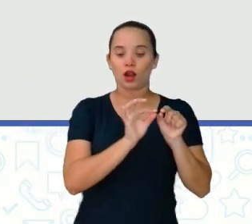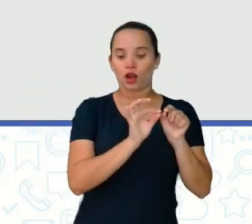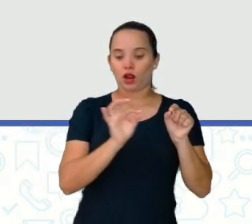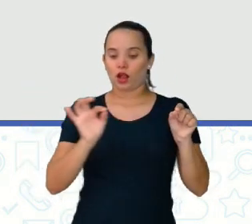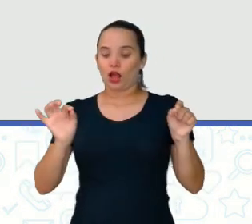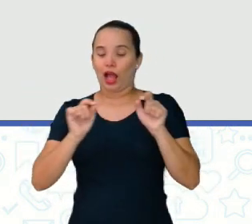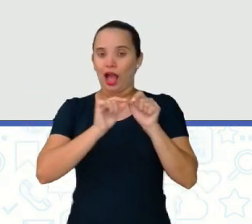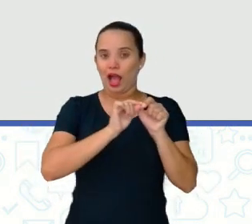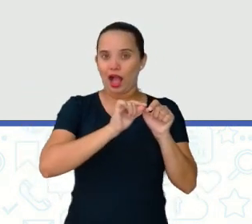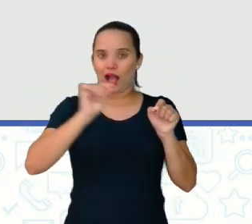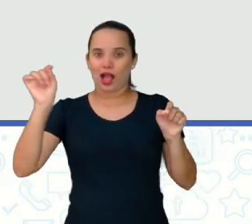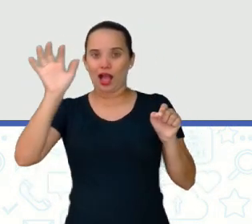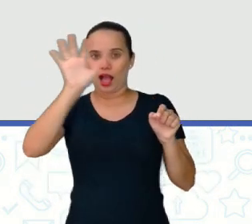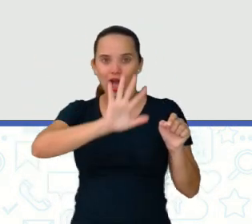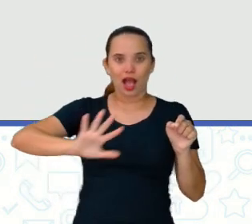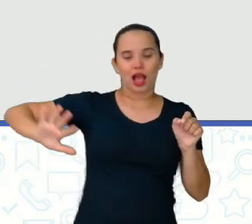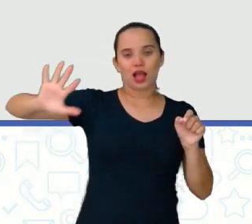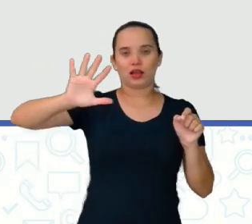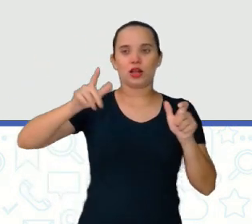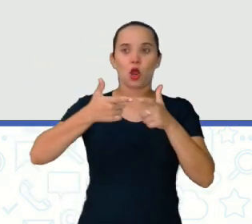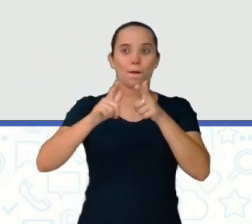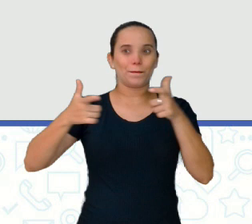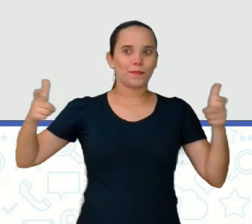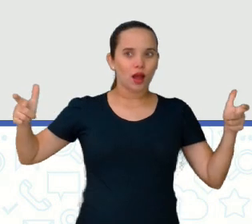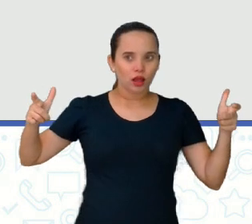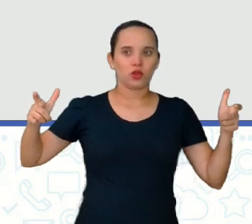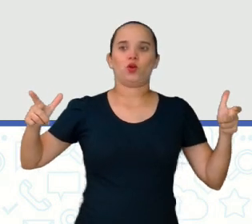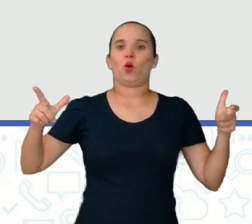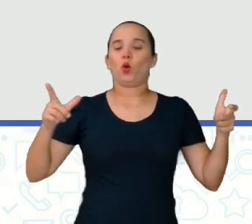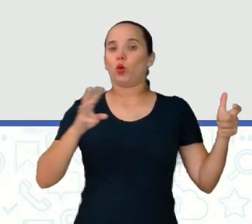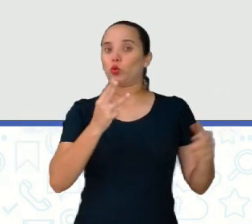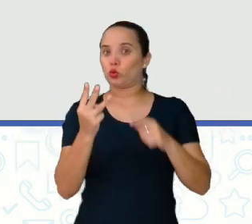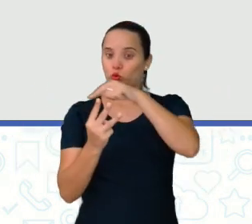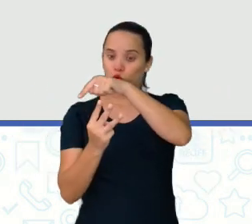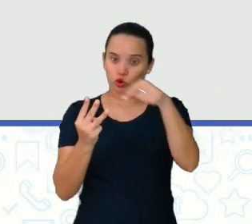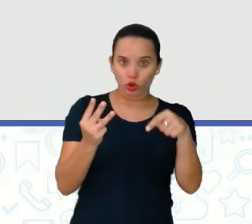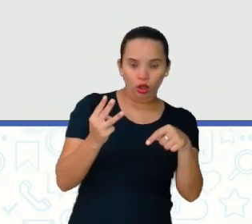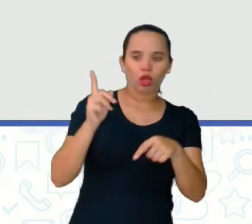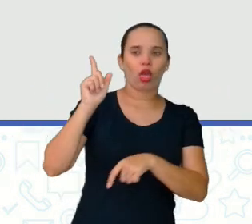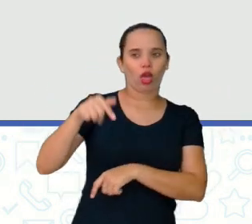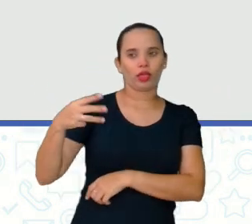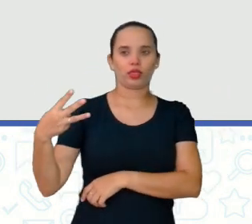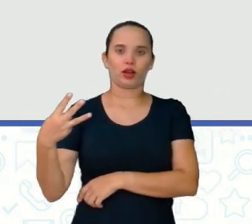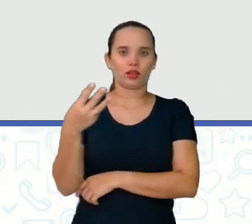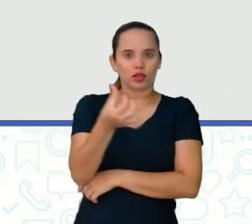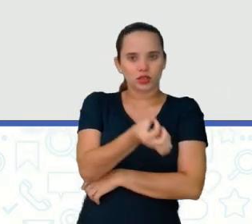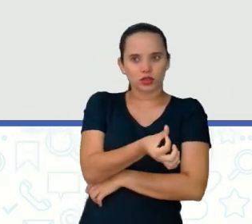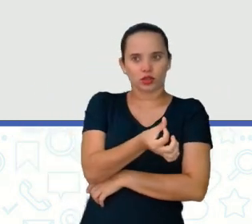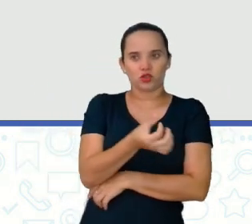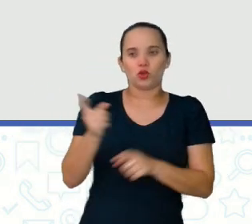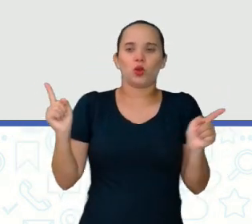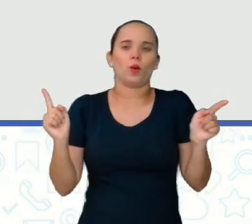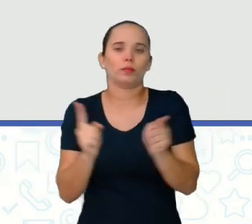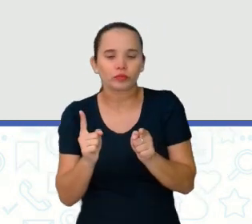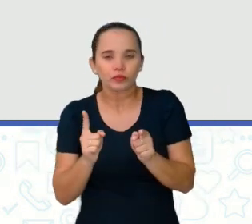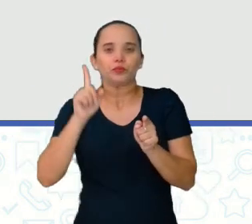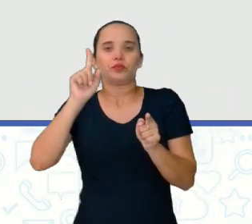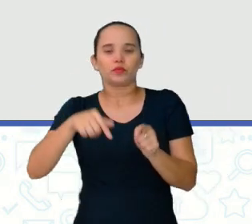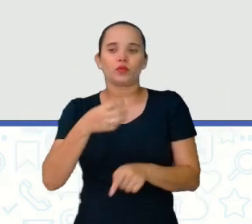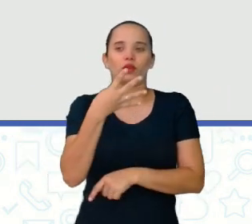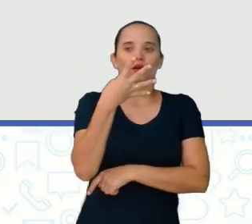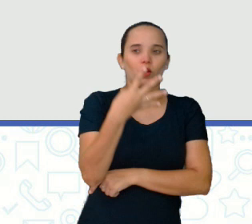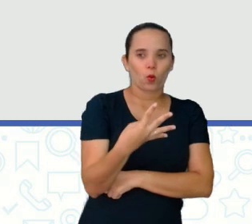é 36 centímetros quadrados. E a área do menor é 4 centímetros